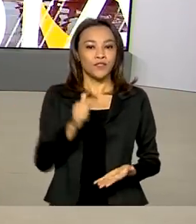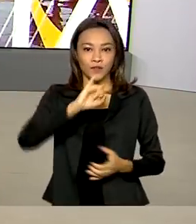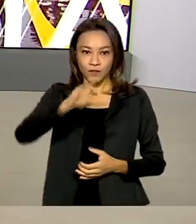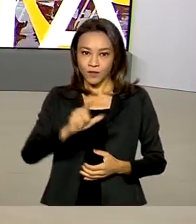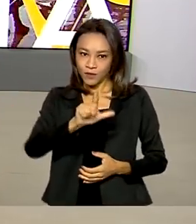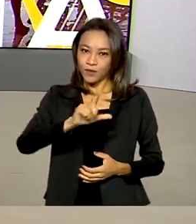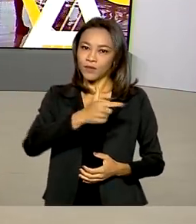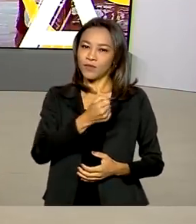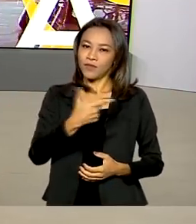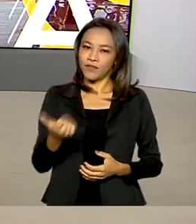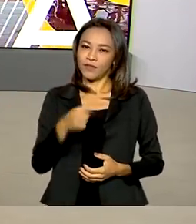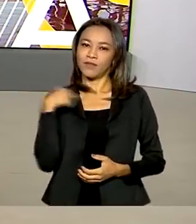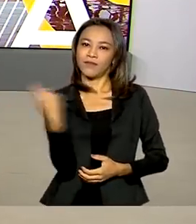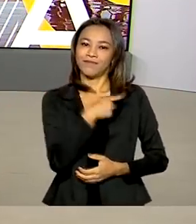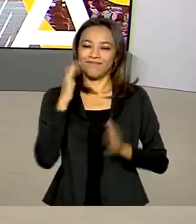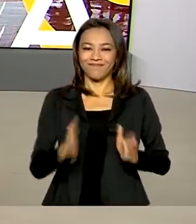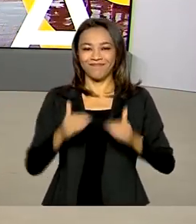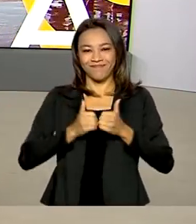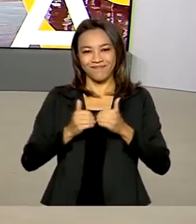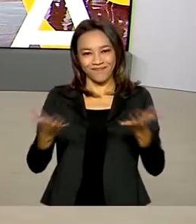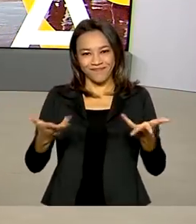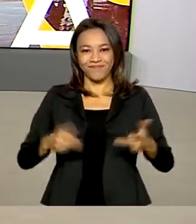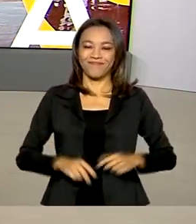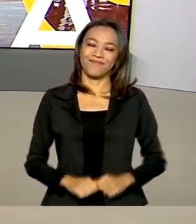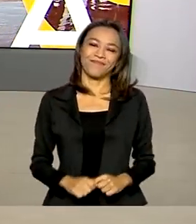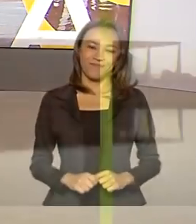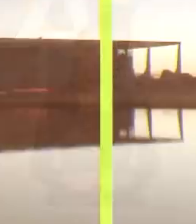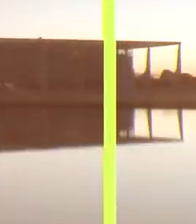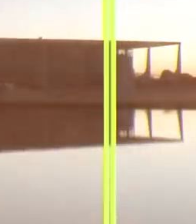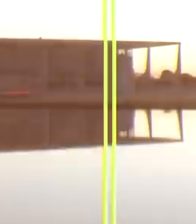2021, o Brasil em Dia está começando.